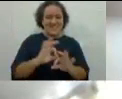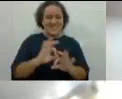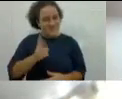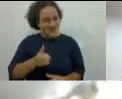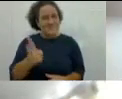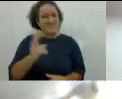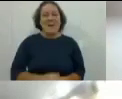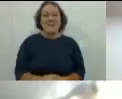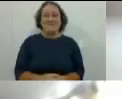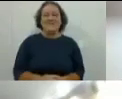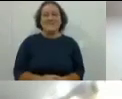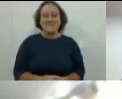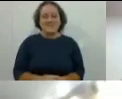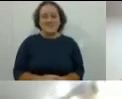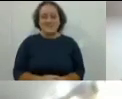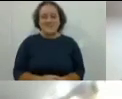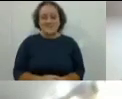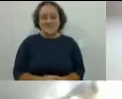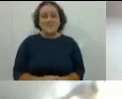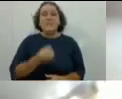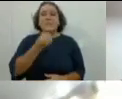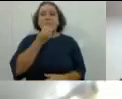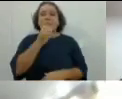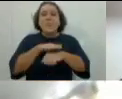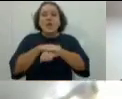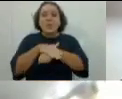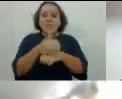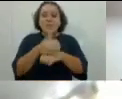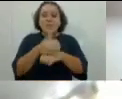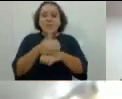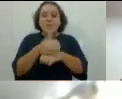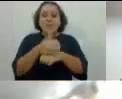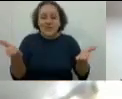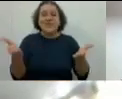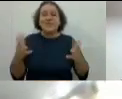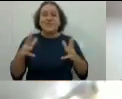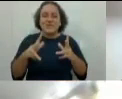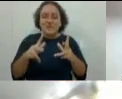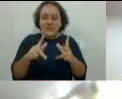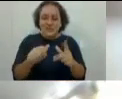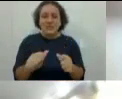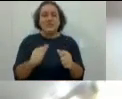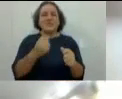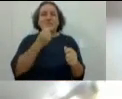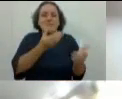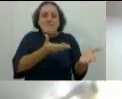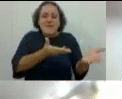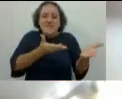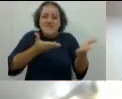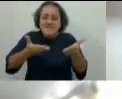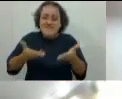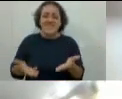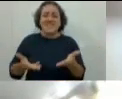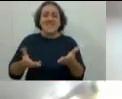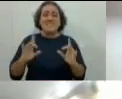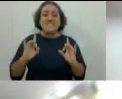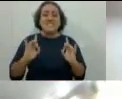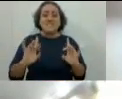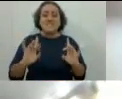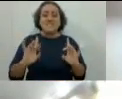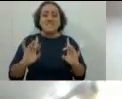então. Desculpa, Aline. Obrigada. Nada. Boa noite, pessoal. Boa noite a todos. Boas-vindas, especialmente,